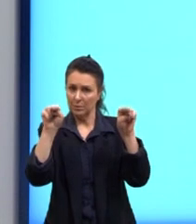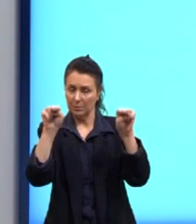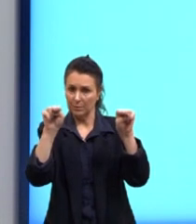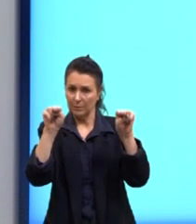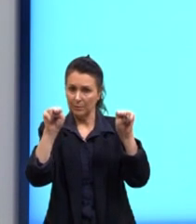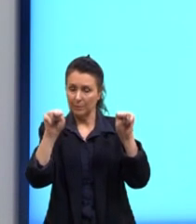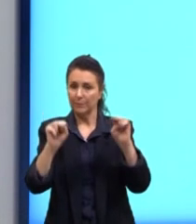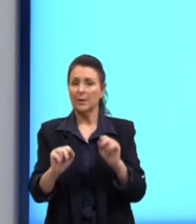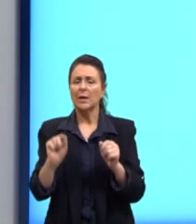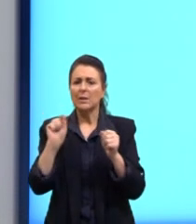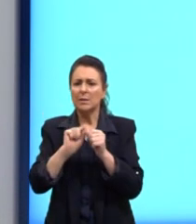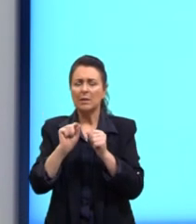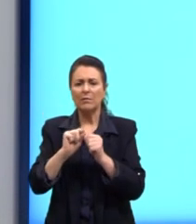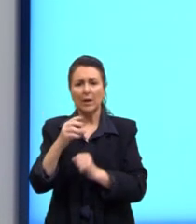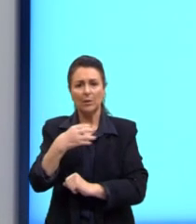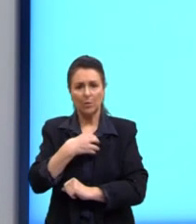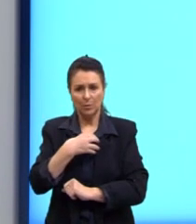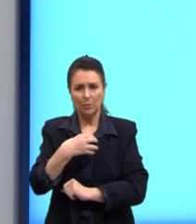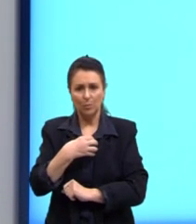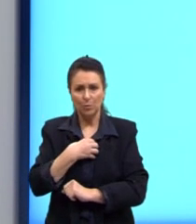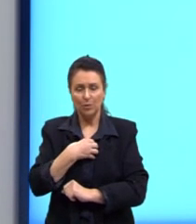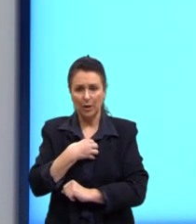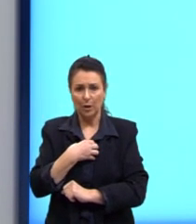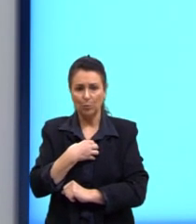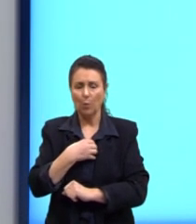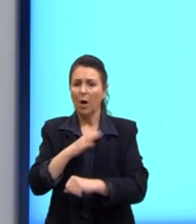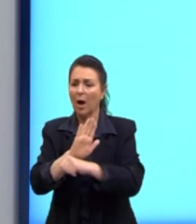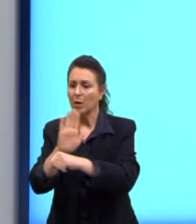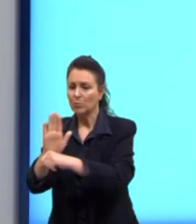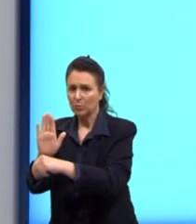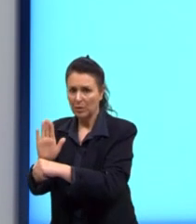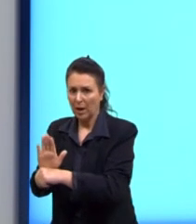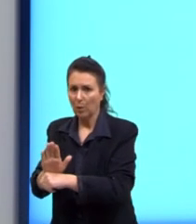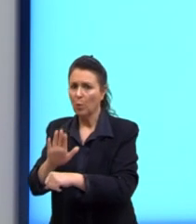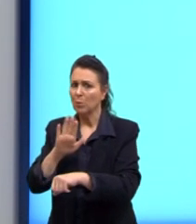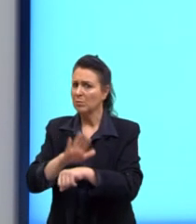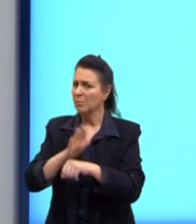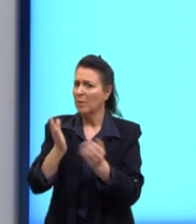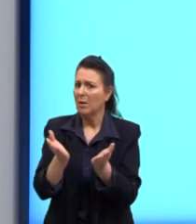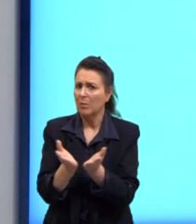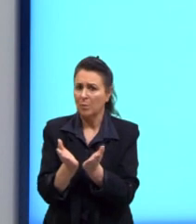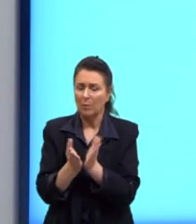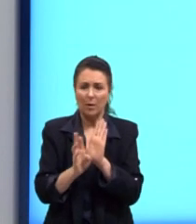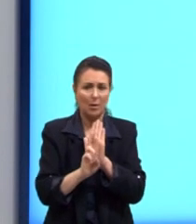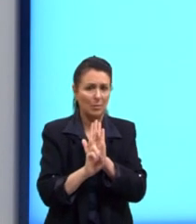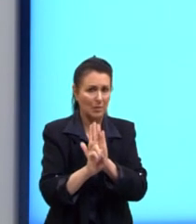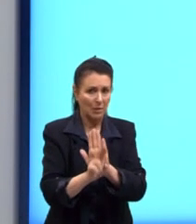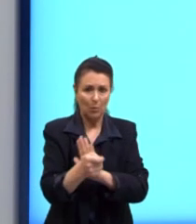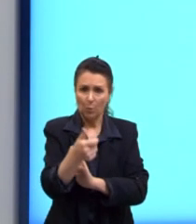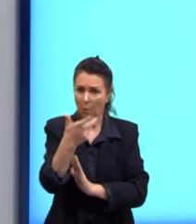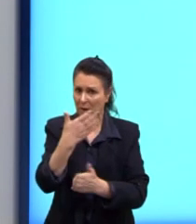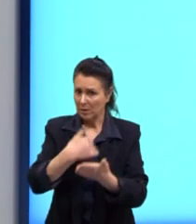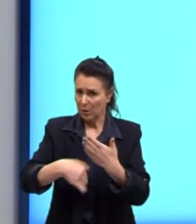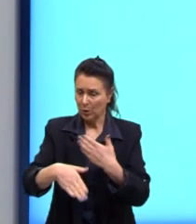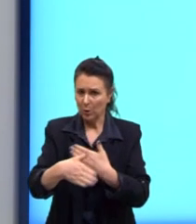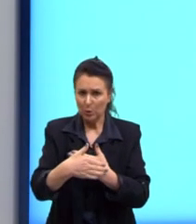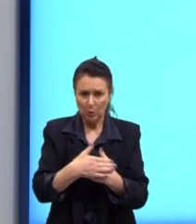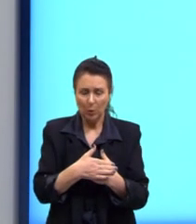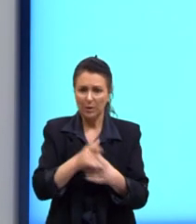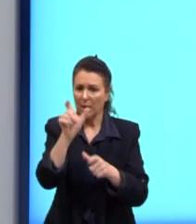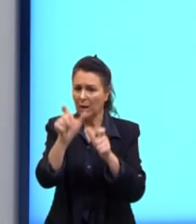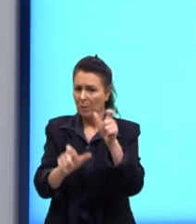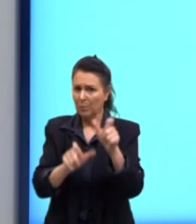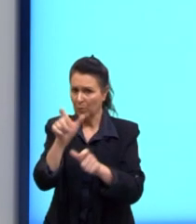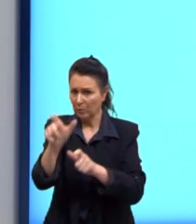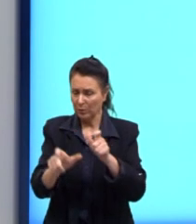Se feita de modo a beneficiar os menos favorecidos, os quais representam a maior parte da população, é uma